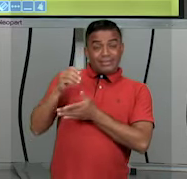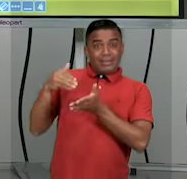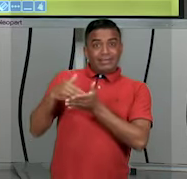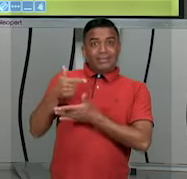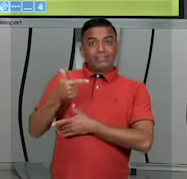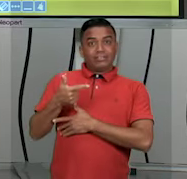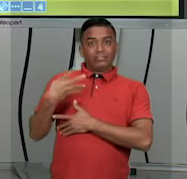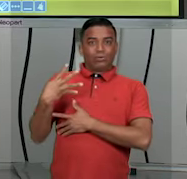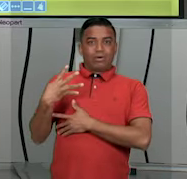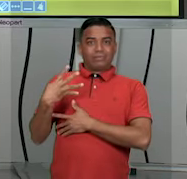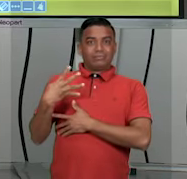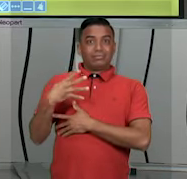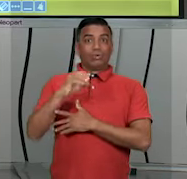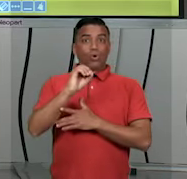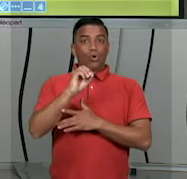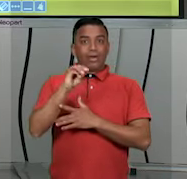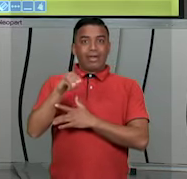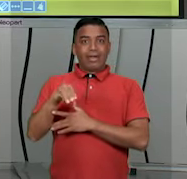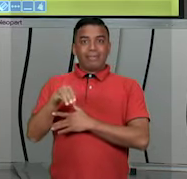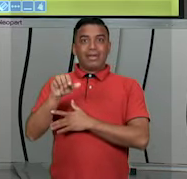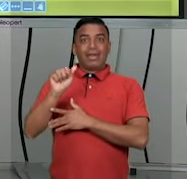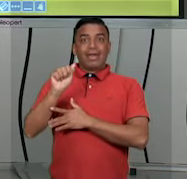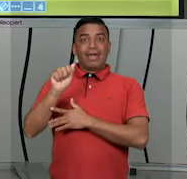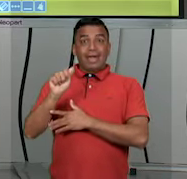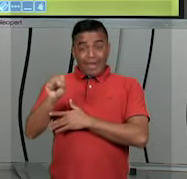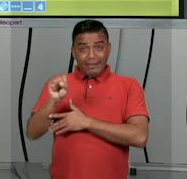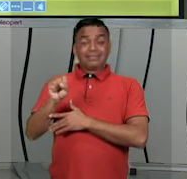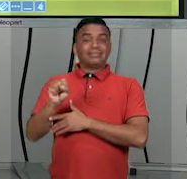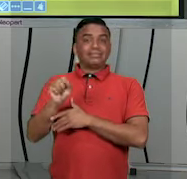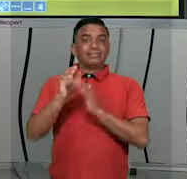a OMS ainda vai fazer uma subdivisão.